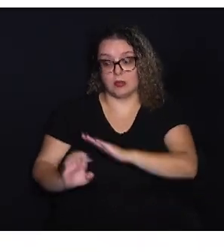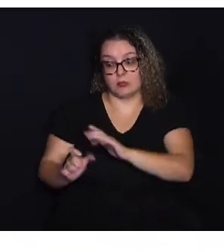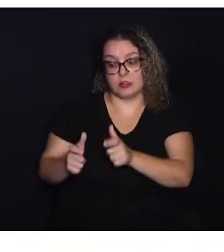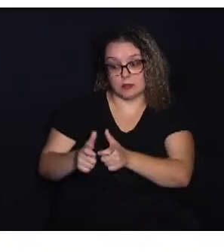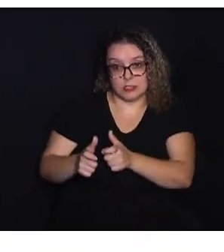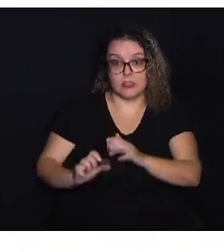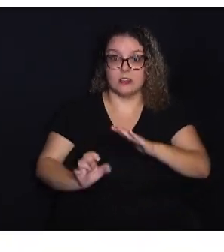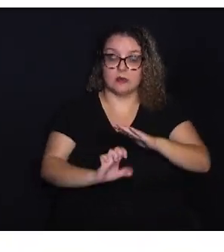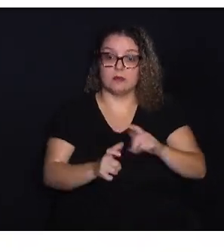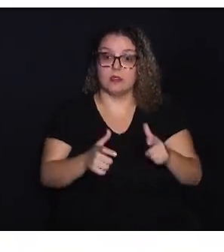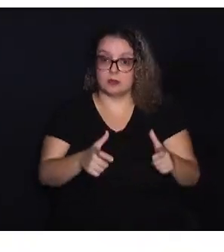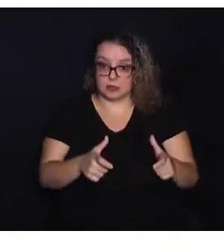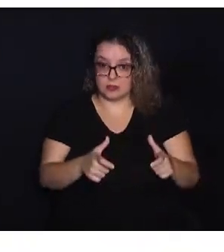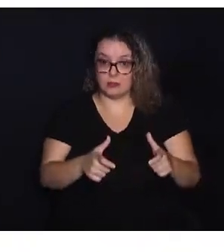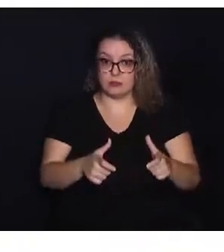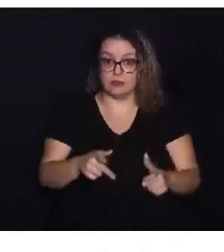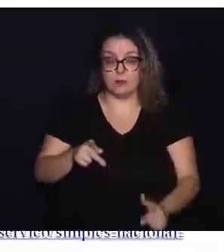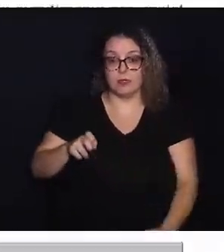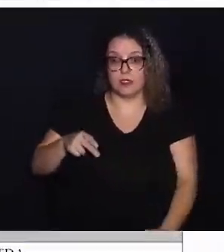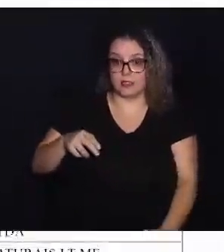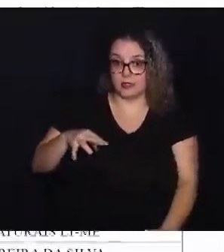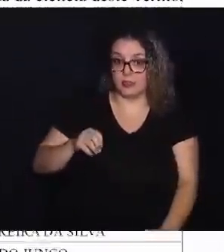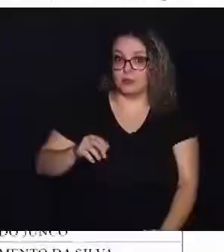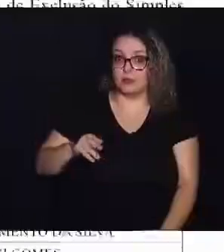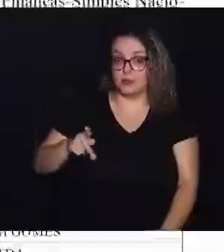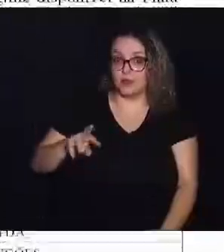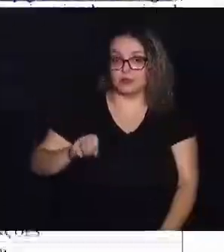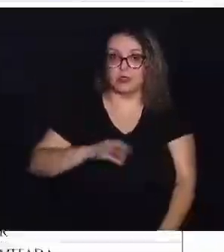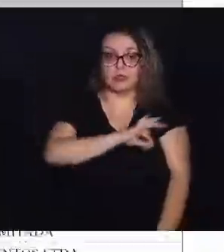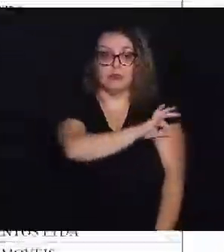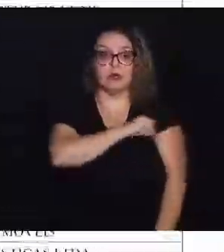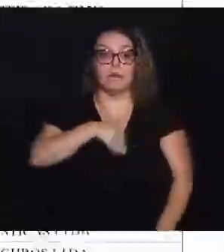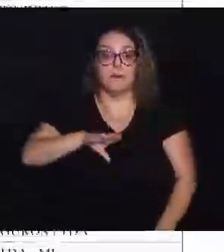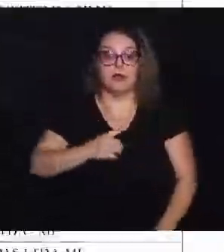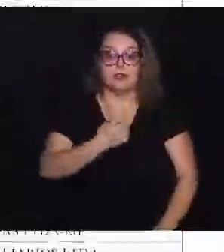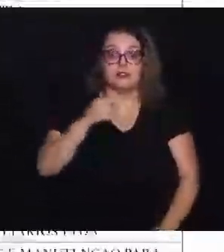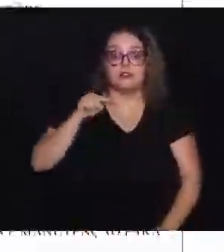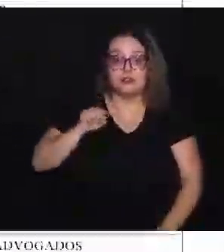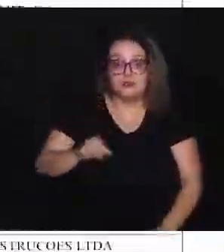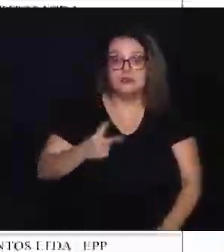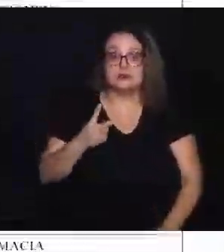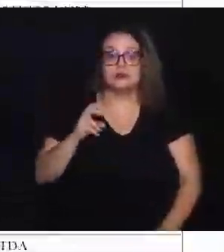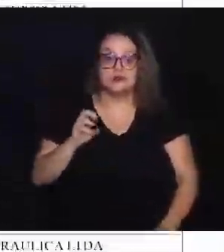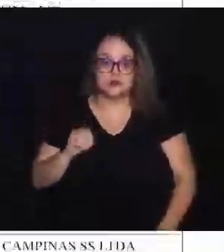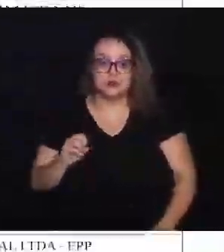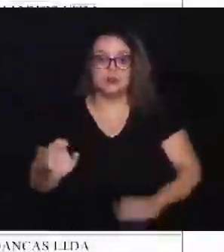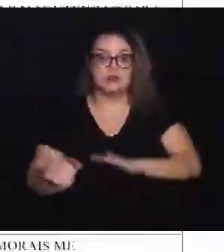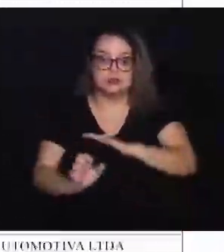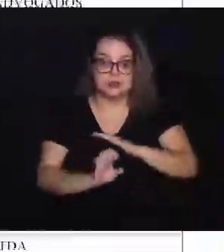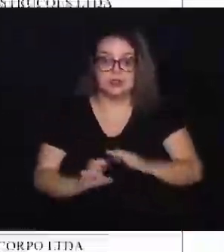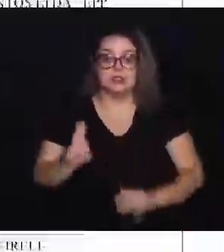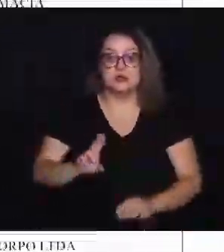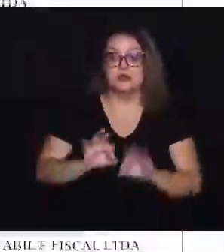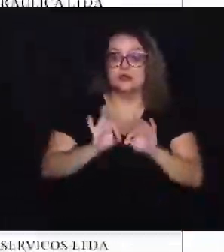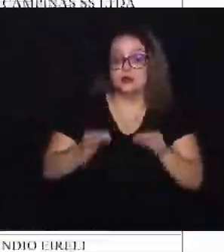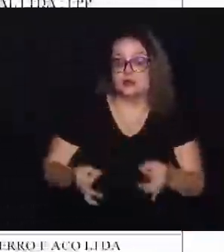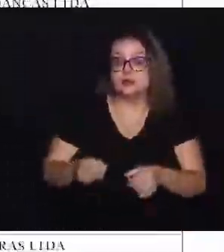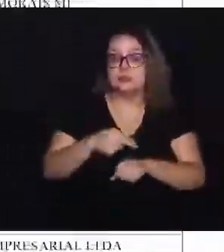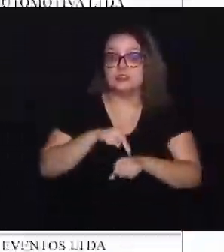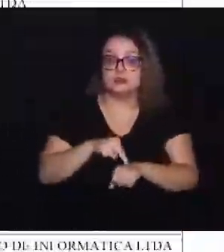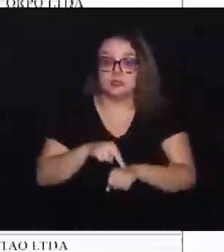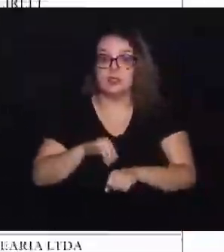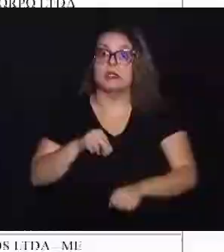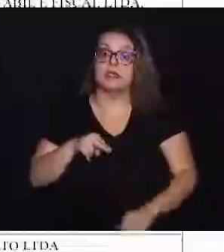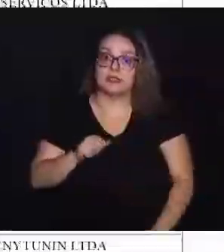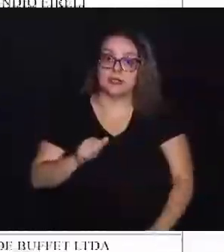microempresas e empresas de pequeno porte A Prefeitura informou que mais de 1.200 empresas que utilizam o Simples